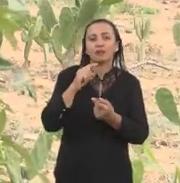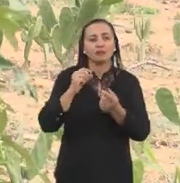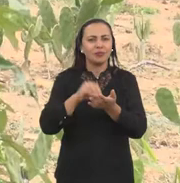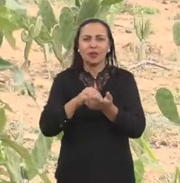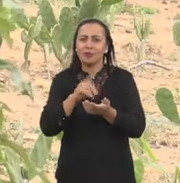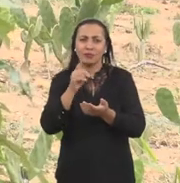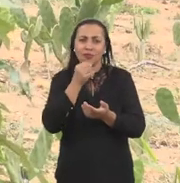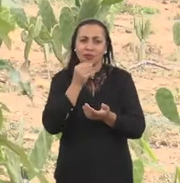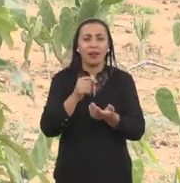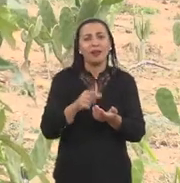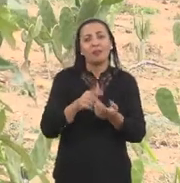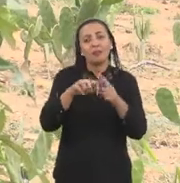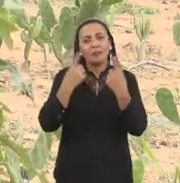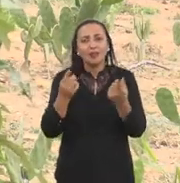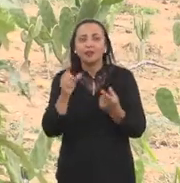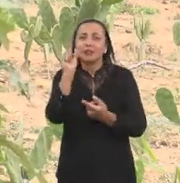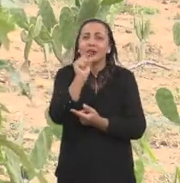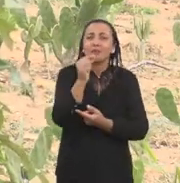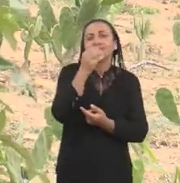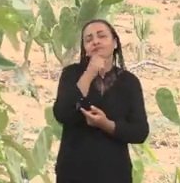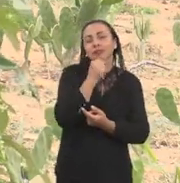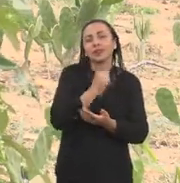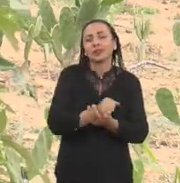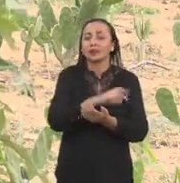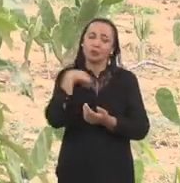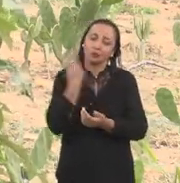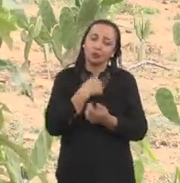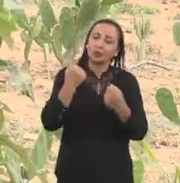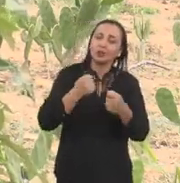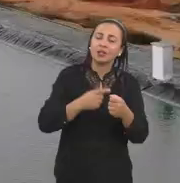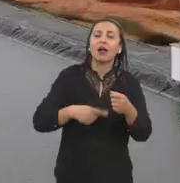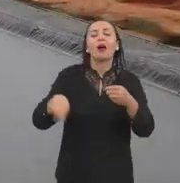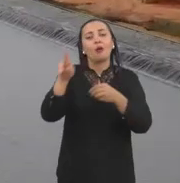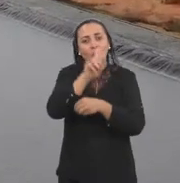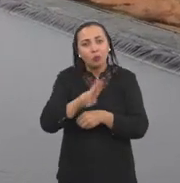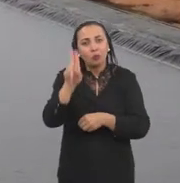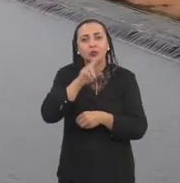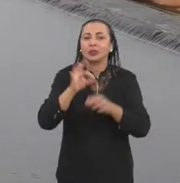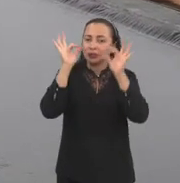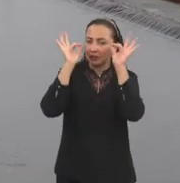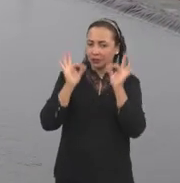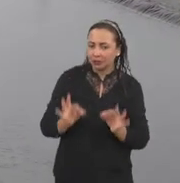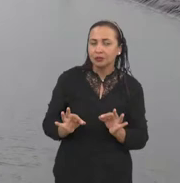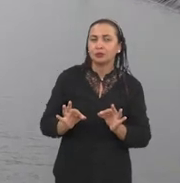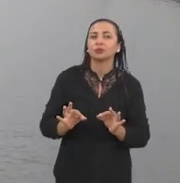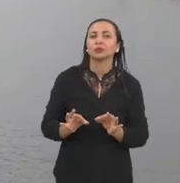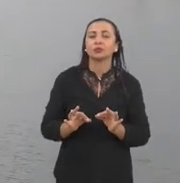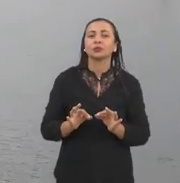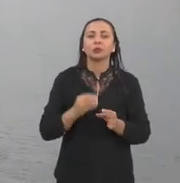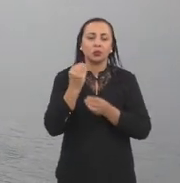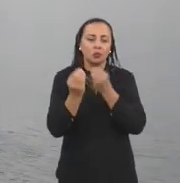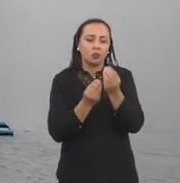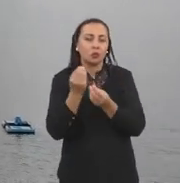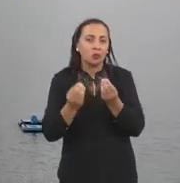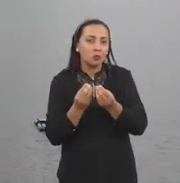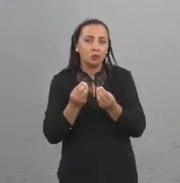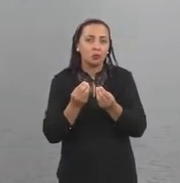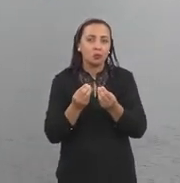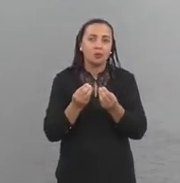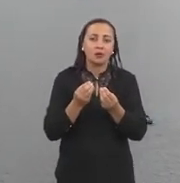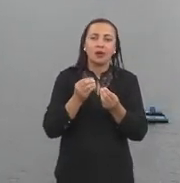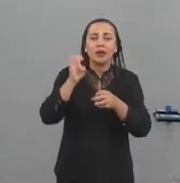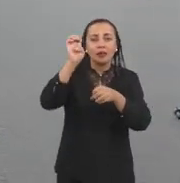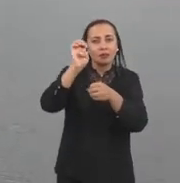vamos dizer assim, falta de recurso, mas esse recurso é um recurso limitado, e a gente precisa estar usando de forma eficiente.